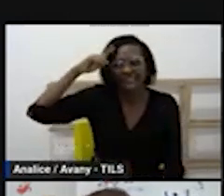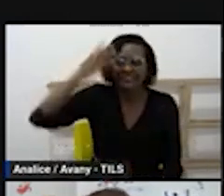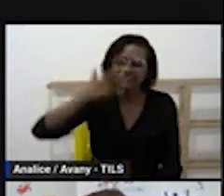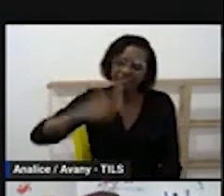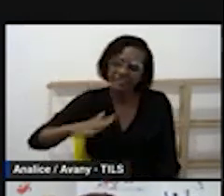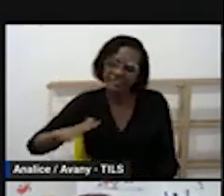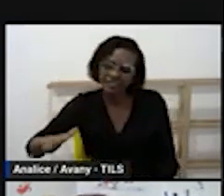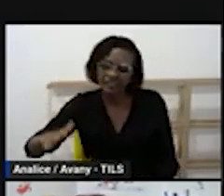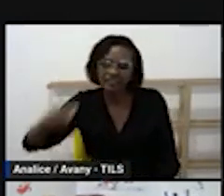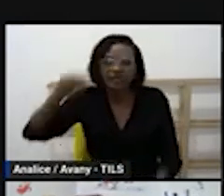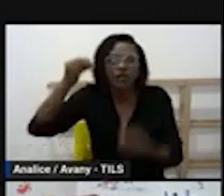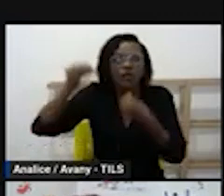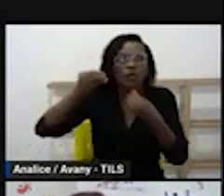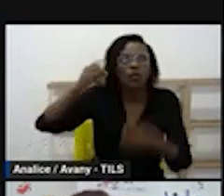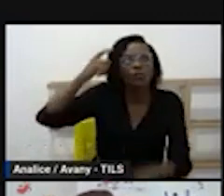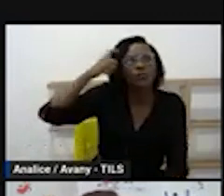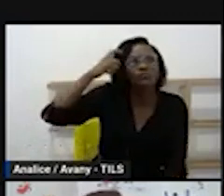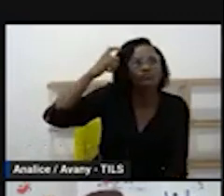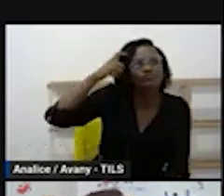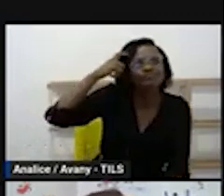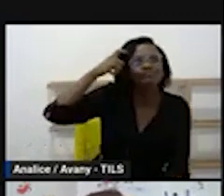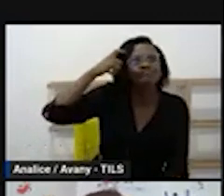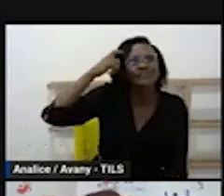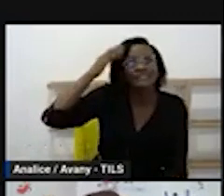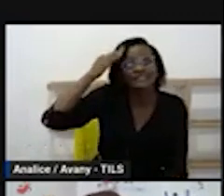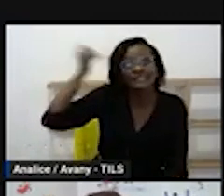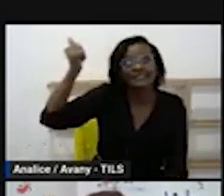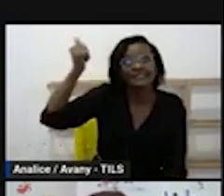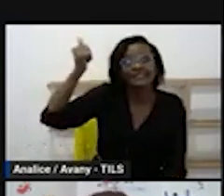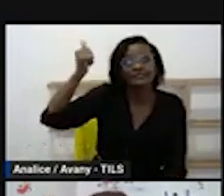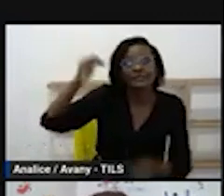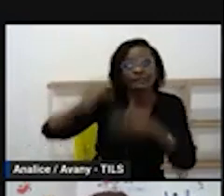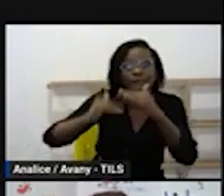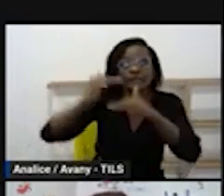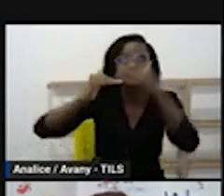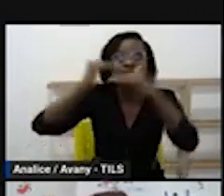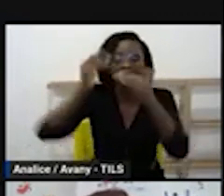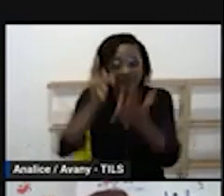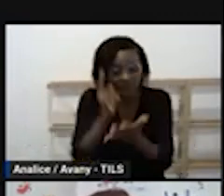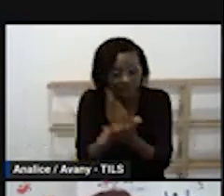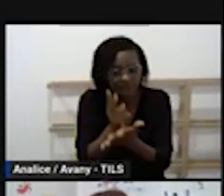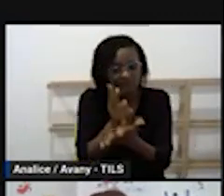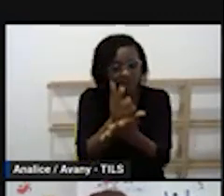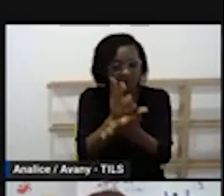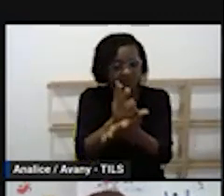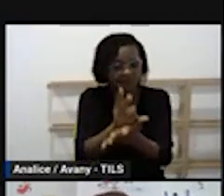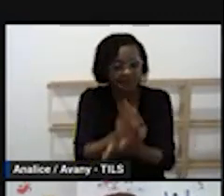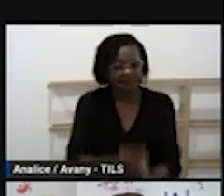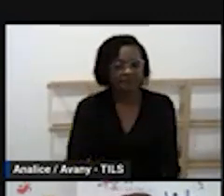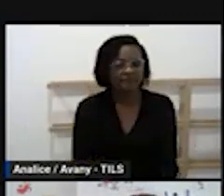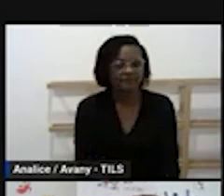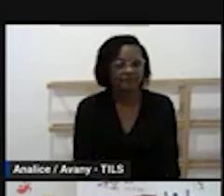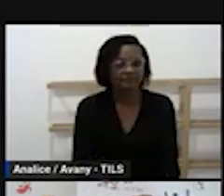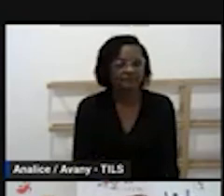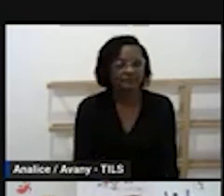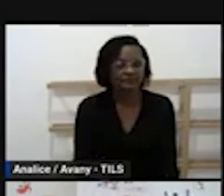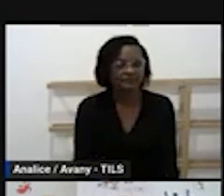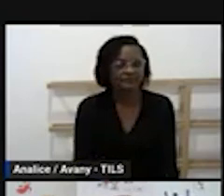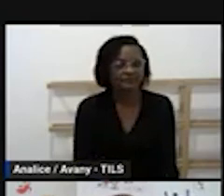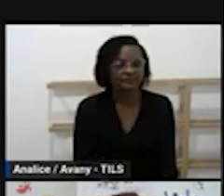todo estar mediando essa dosando essa rotina. bom?